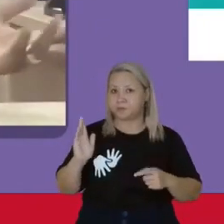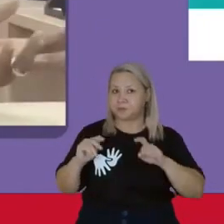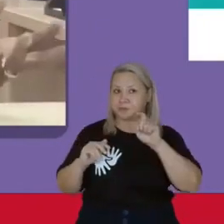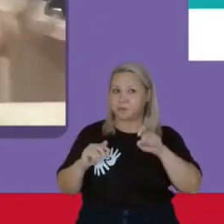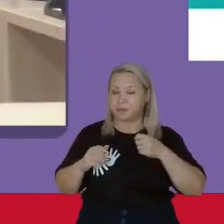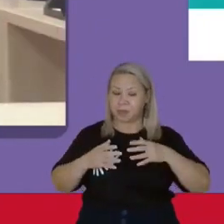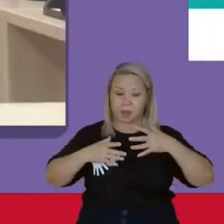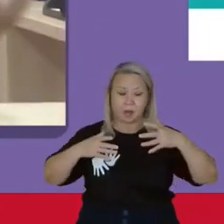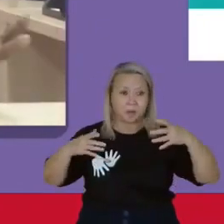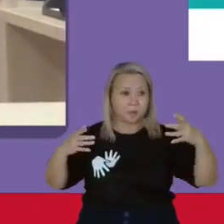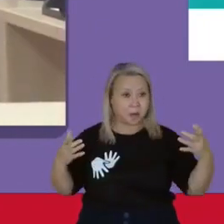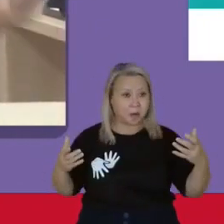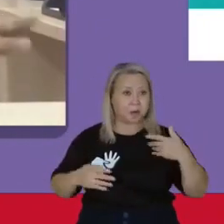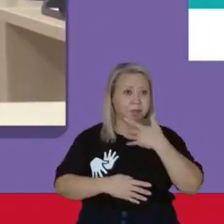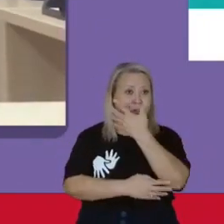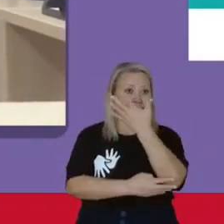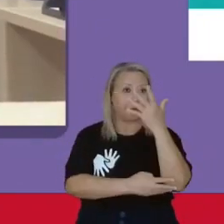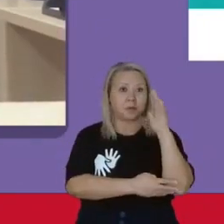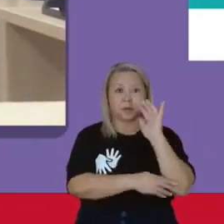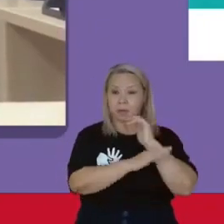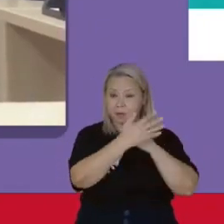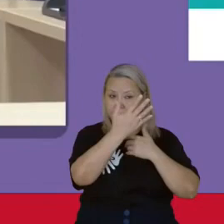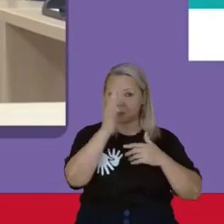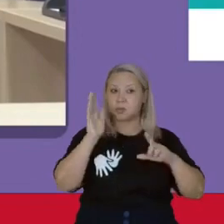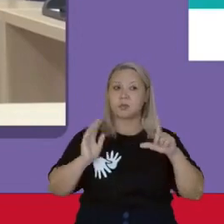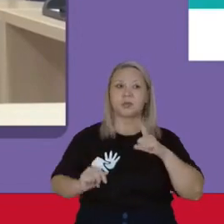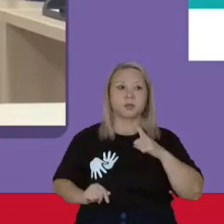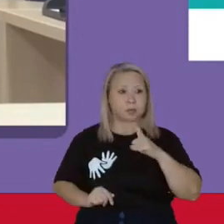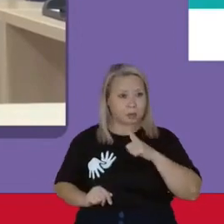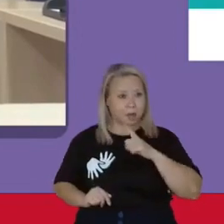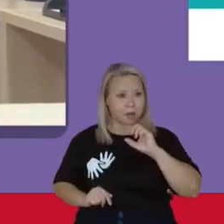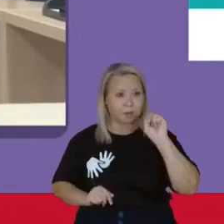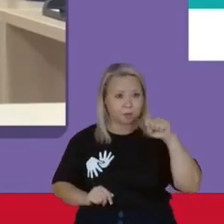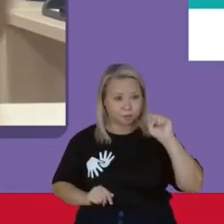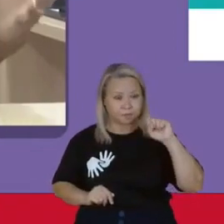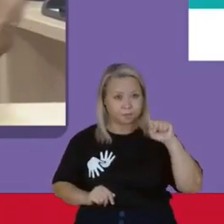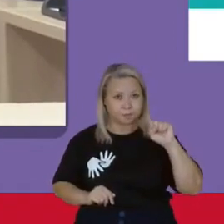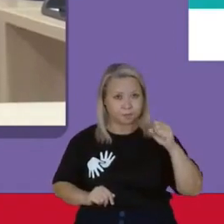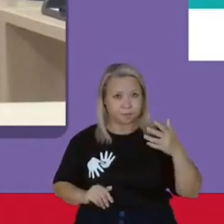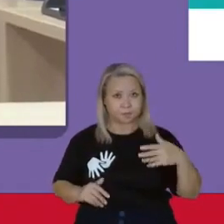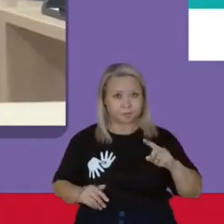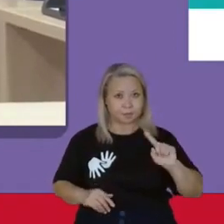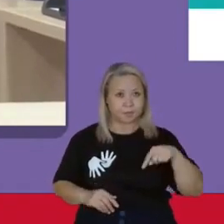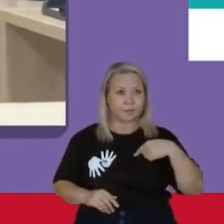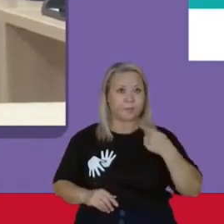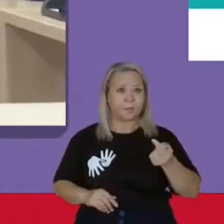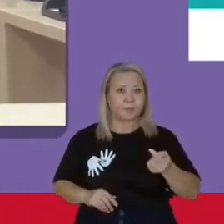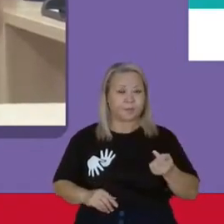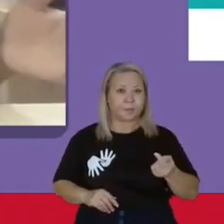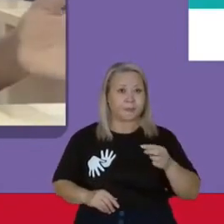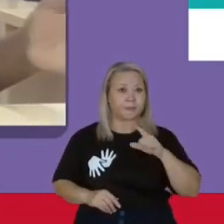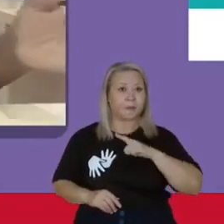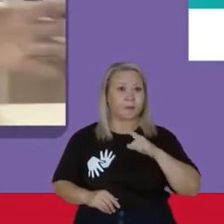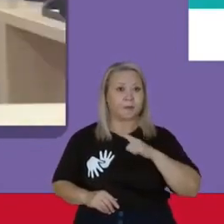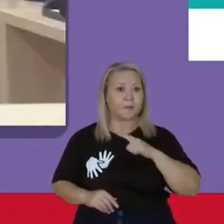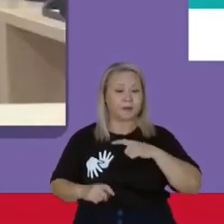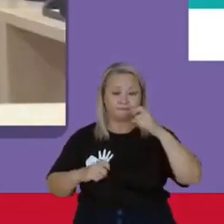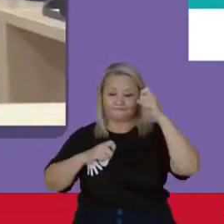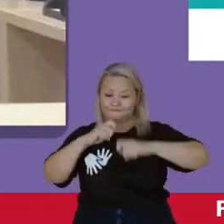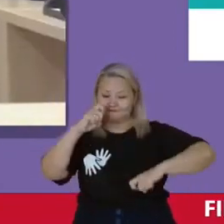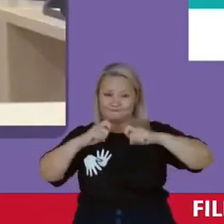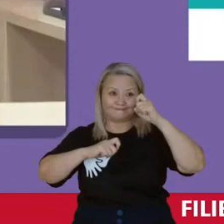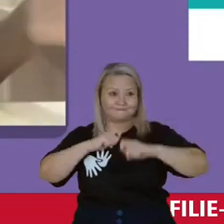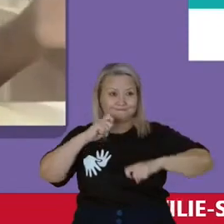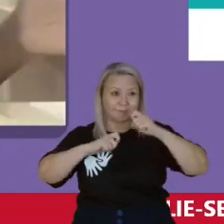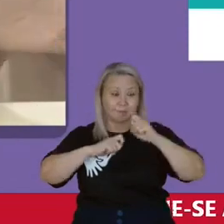os maiores ambientalistas que nós temos Depois de terem sido estupradas as